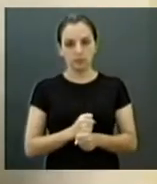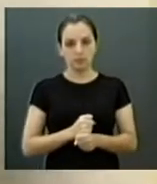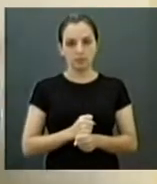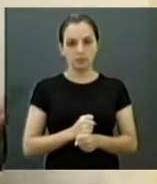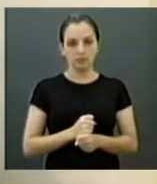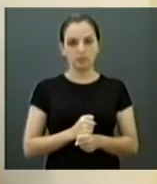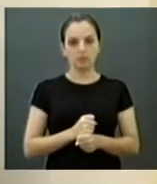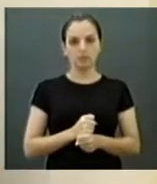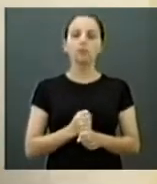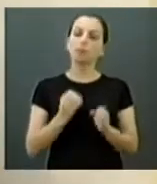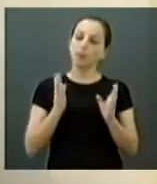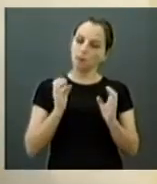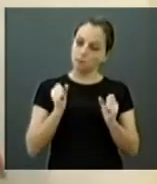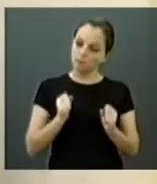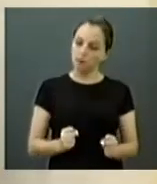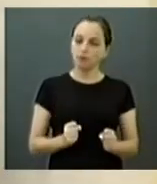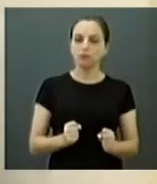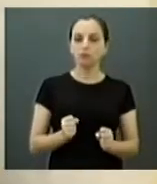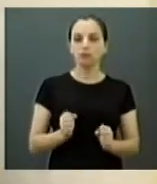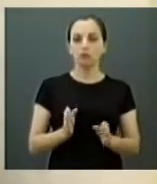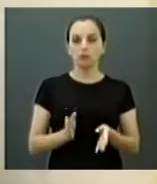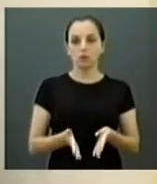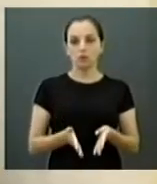Então, pode. Mas hoje...